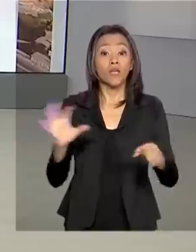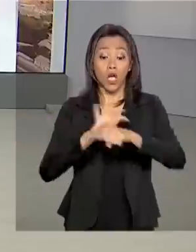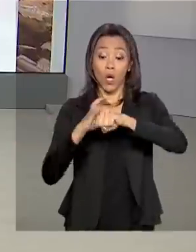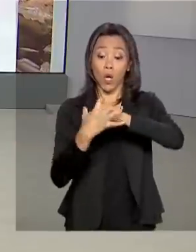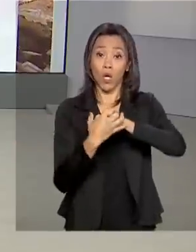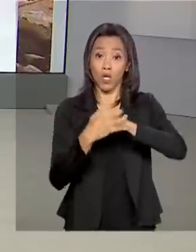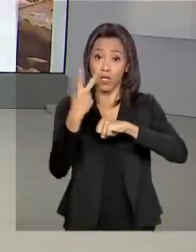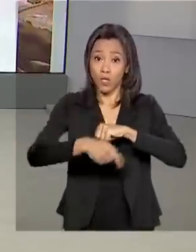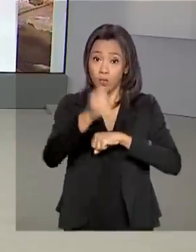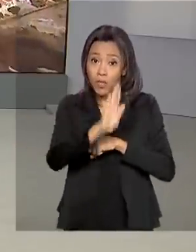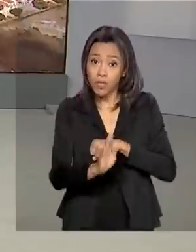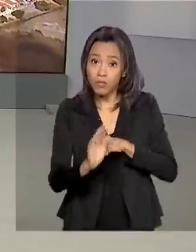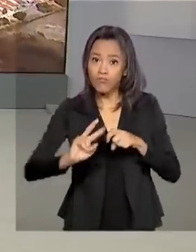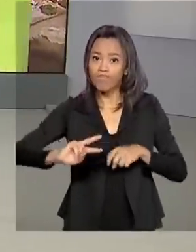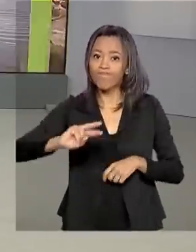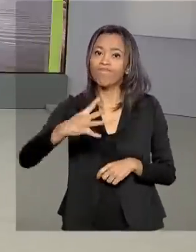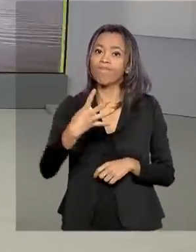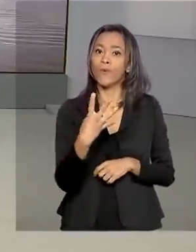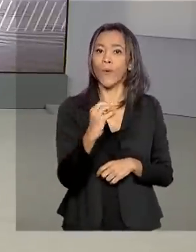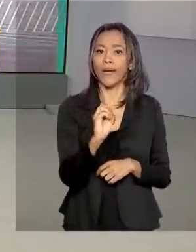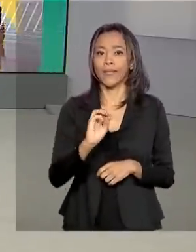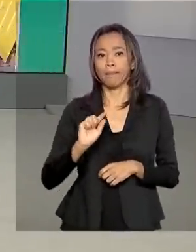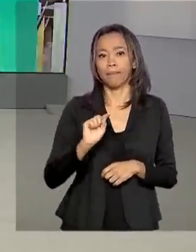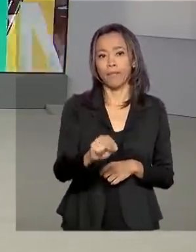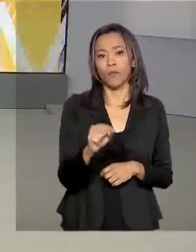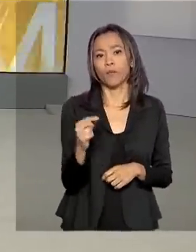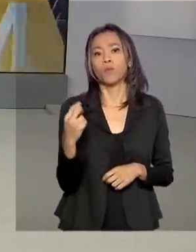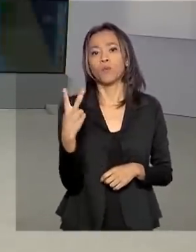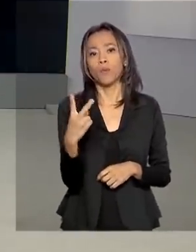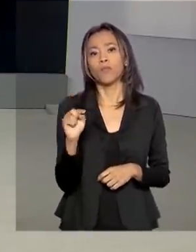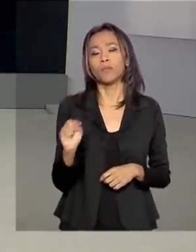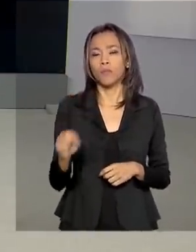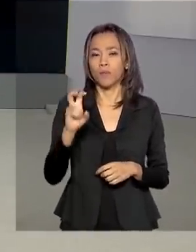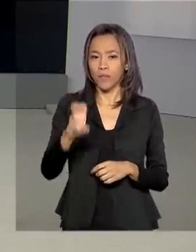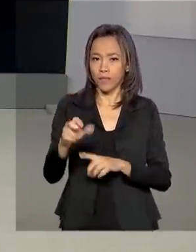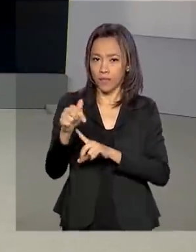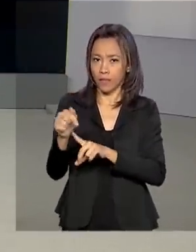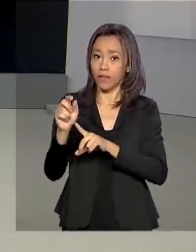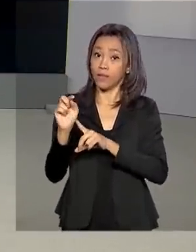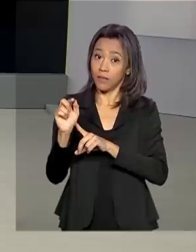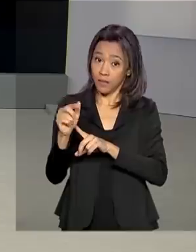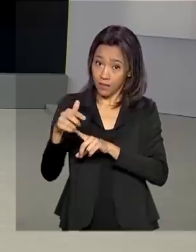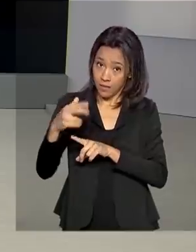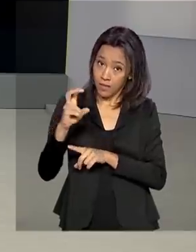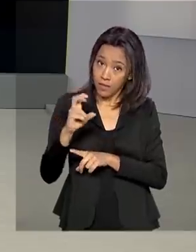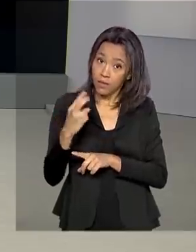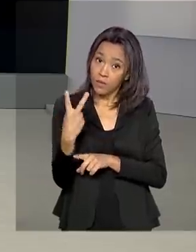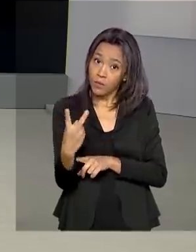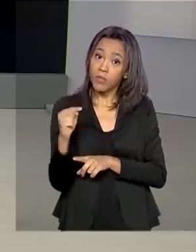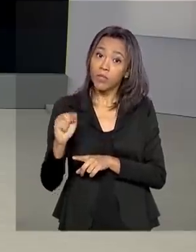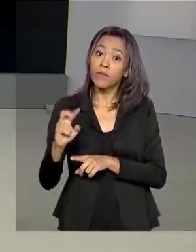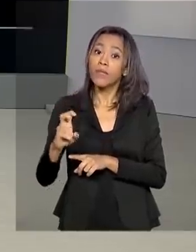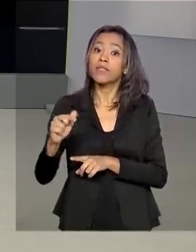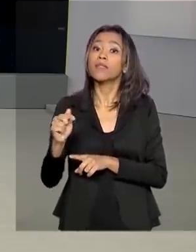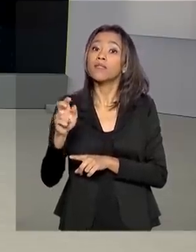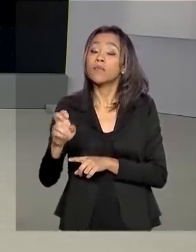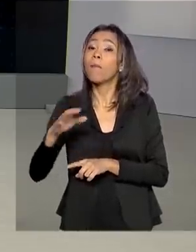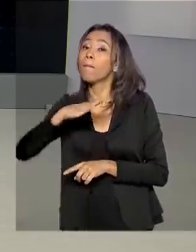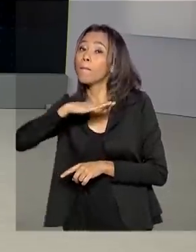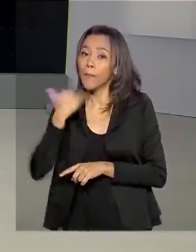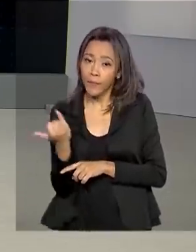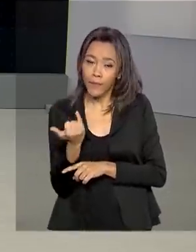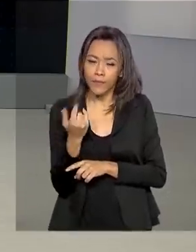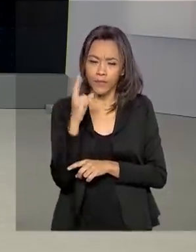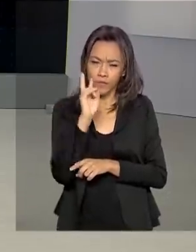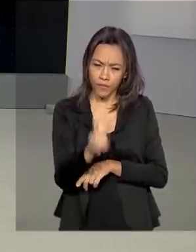ultrapassaram 40 mil, com 2.575 mortes. Vamos ver aqui no telão que, para reforçar o sistema,